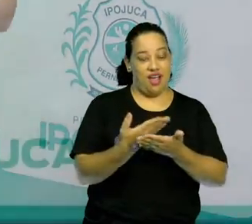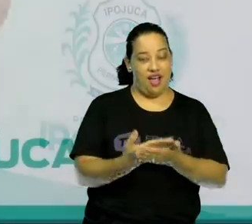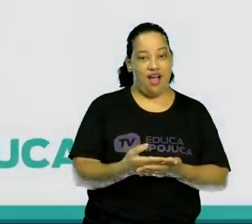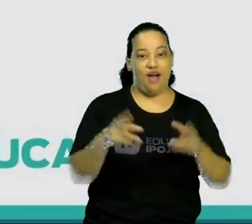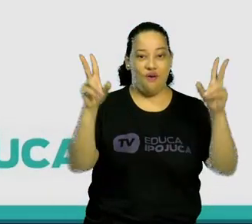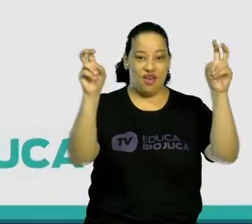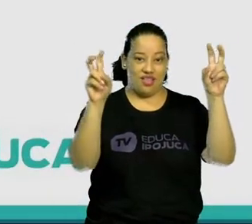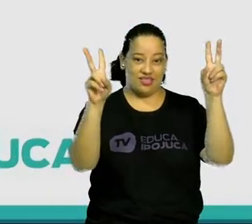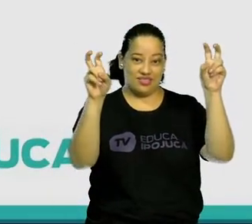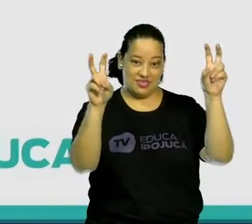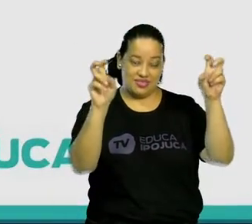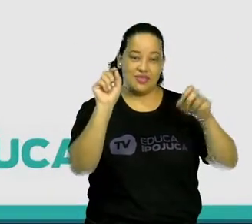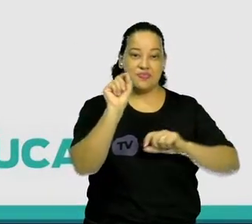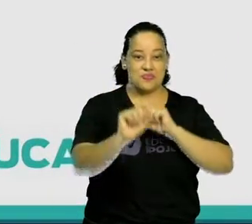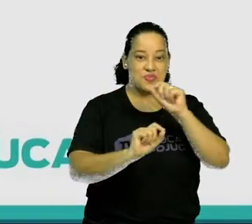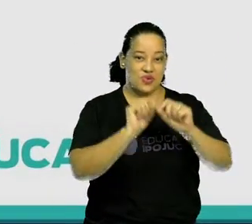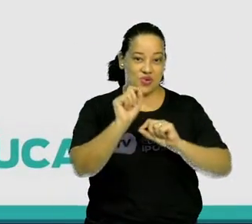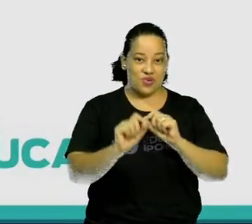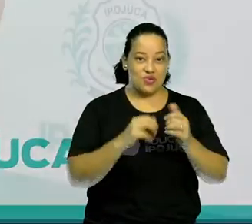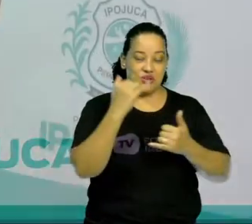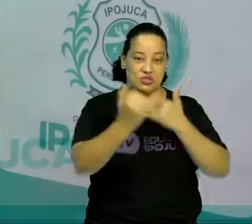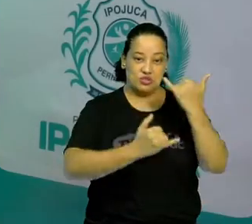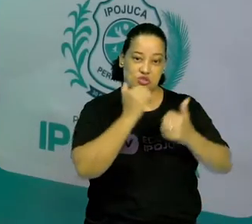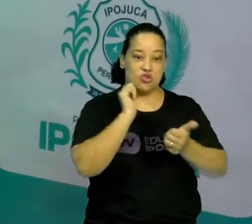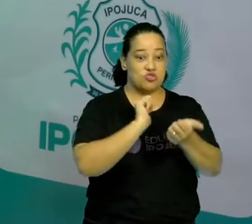sobre os jogos esportivos.